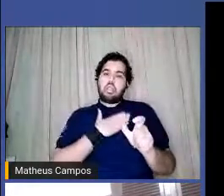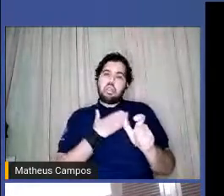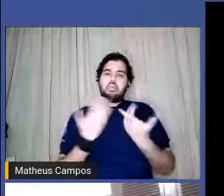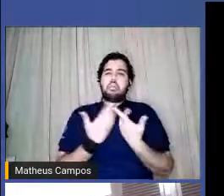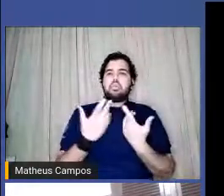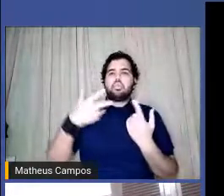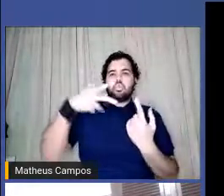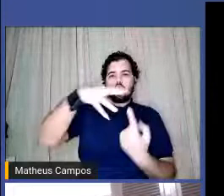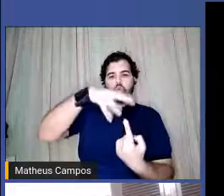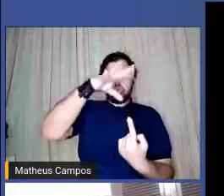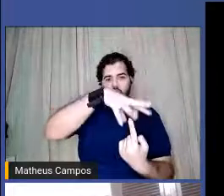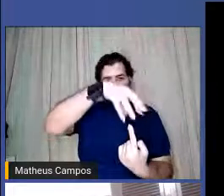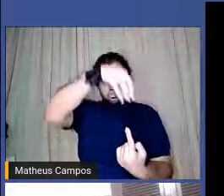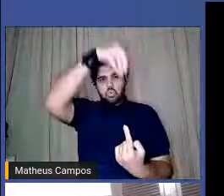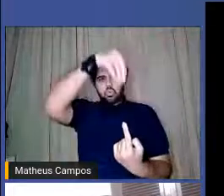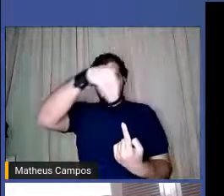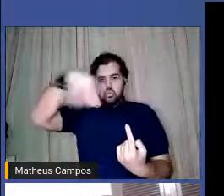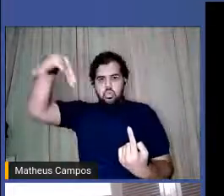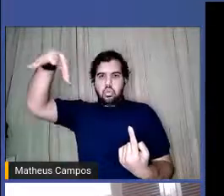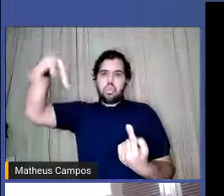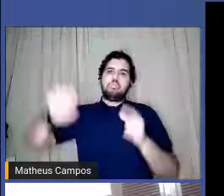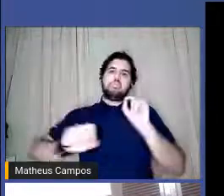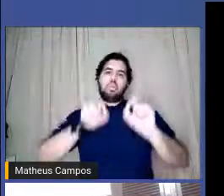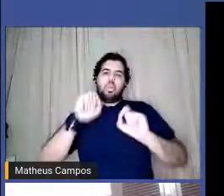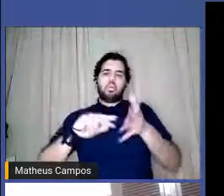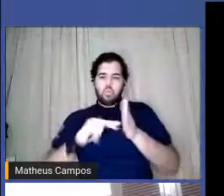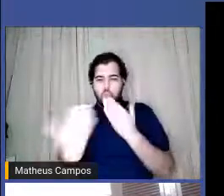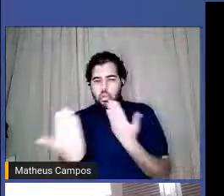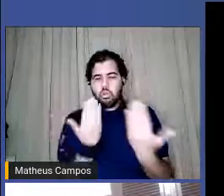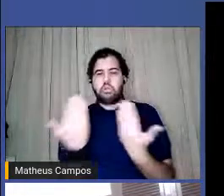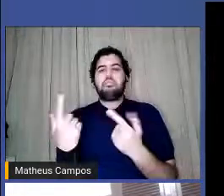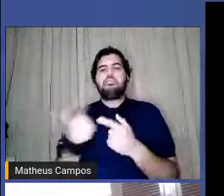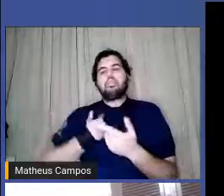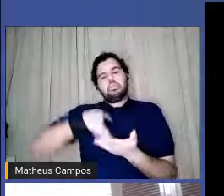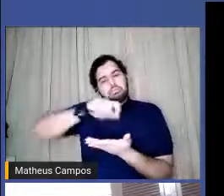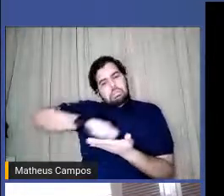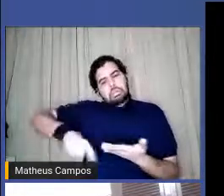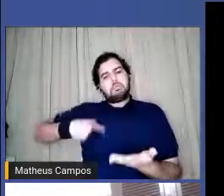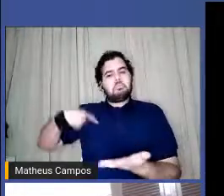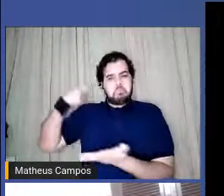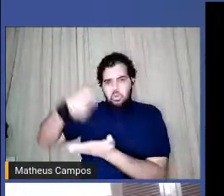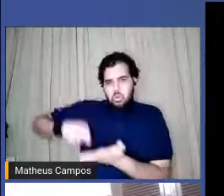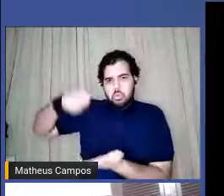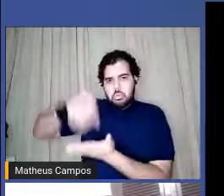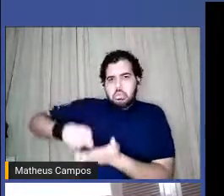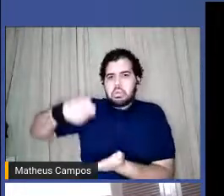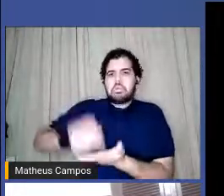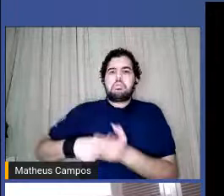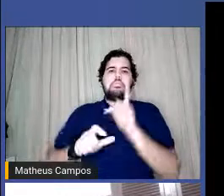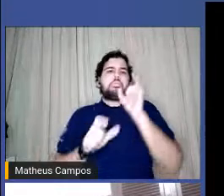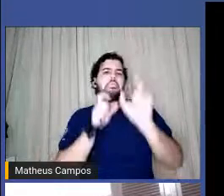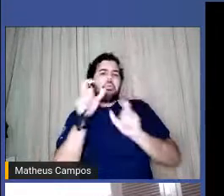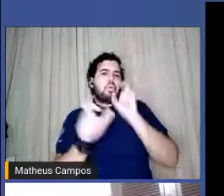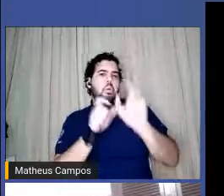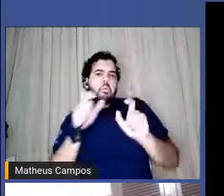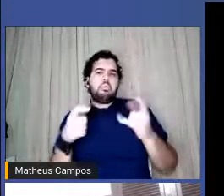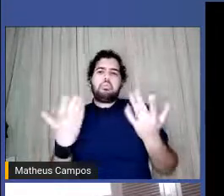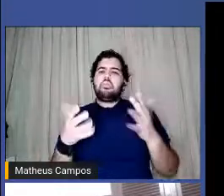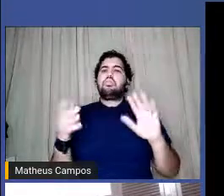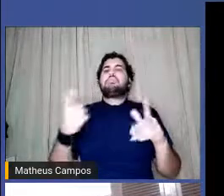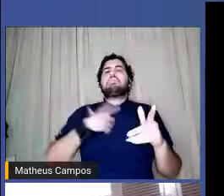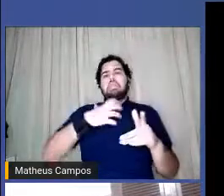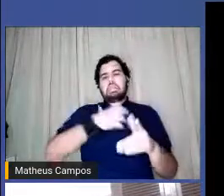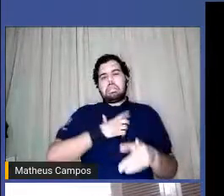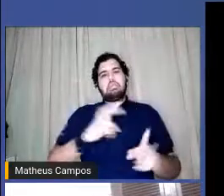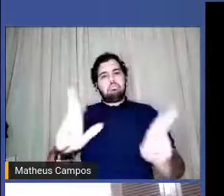pausas desmantê-los escrevo insisto desperdiçar palavras como último ato de esperança